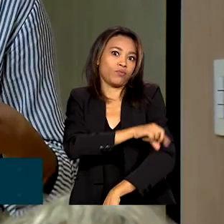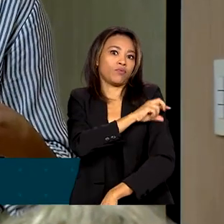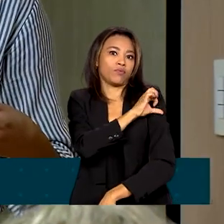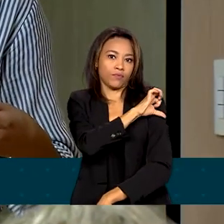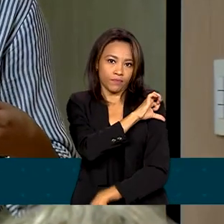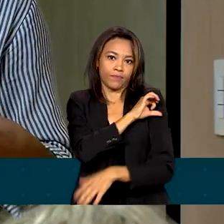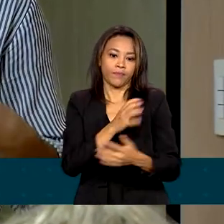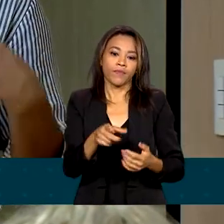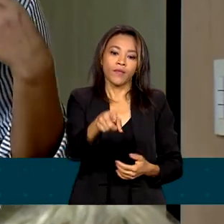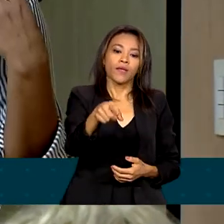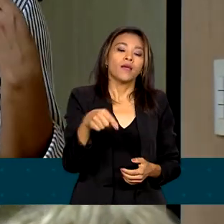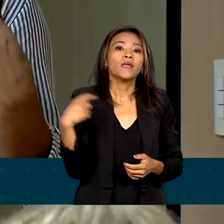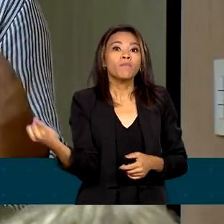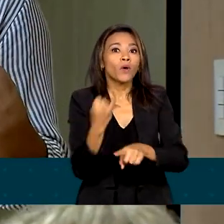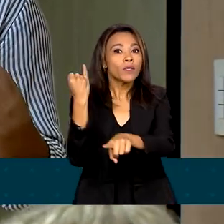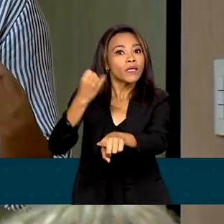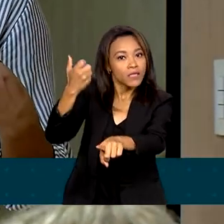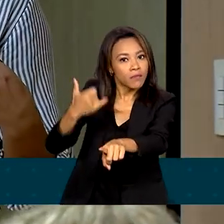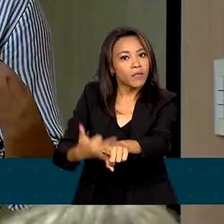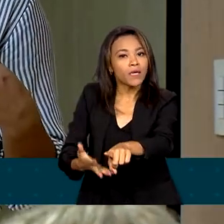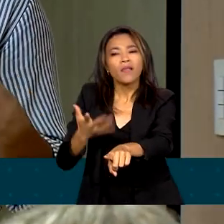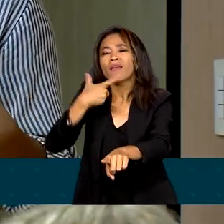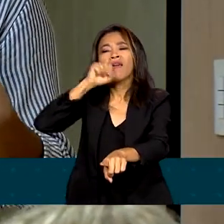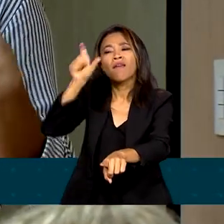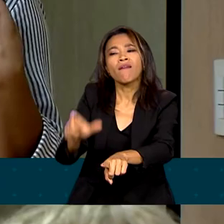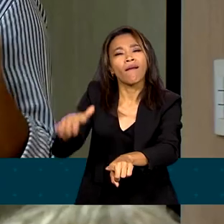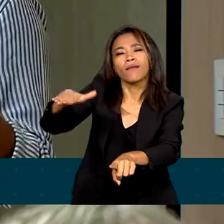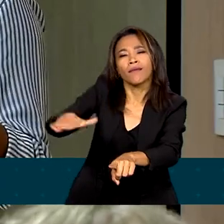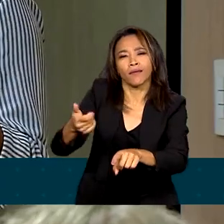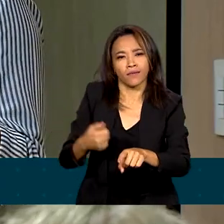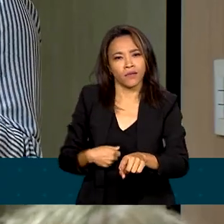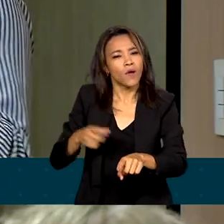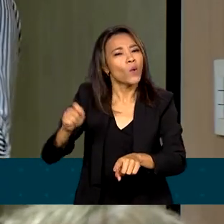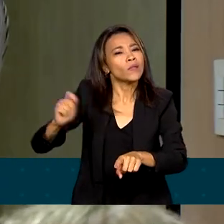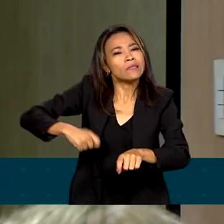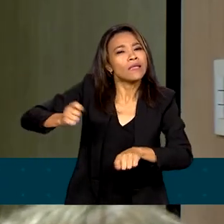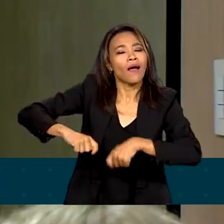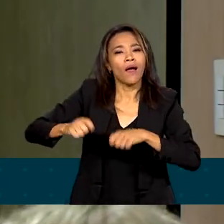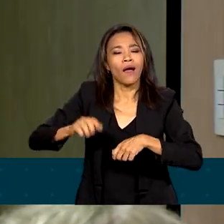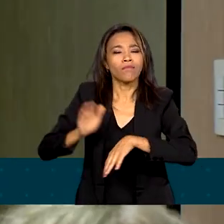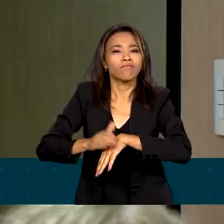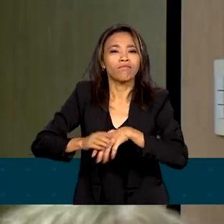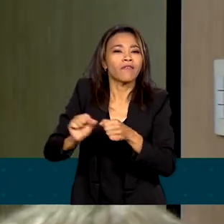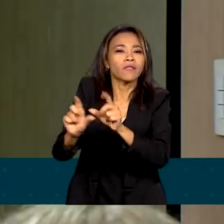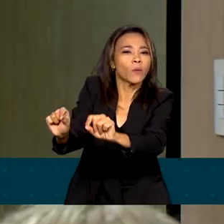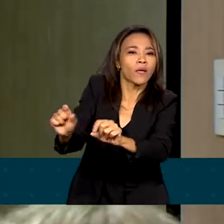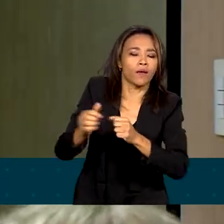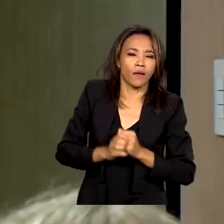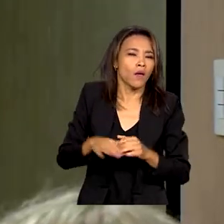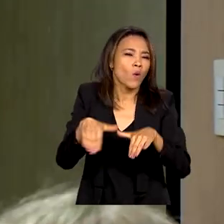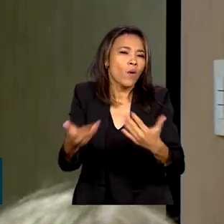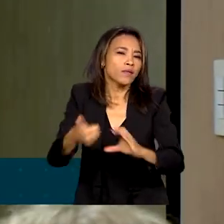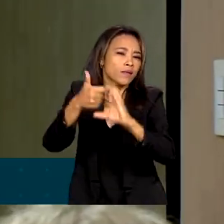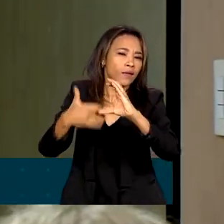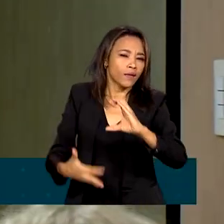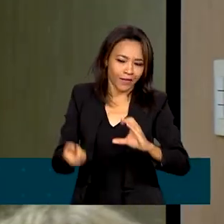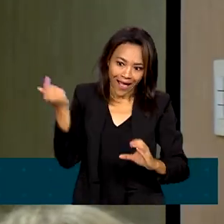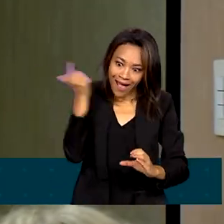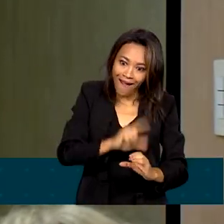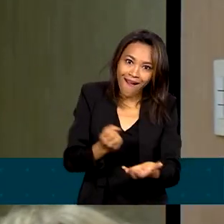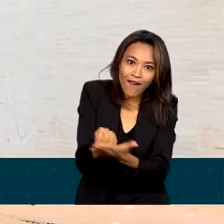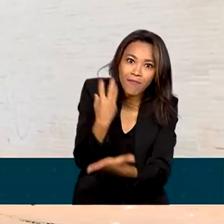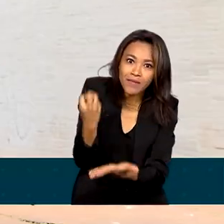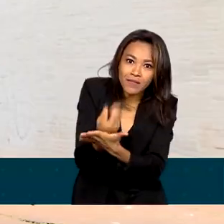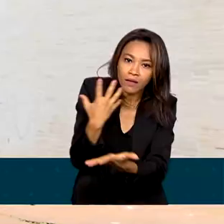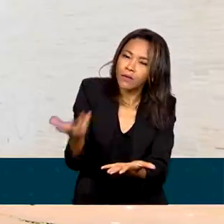a criança alfabetizada, o que ela é capaz de fazer, que habilidades caracterizam essa criança como uma criança alfabetizada.